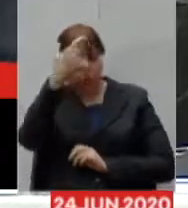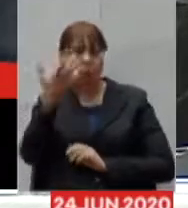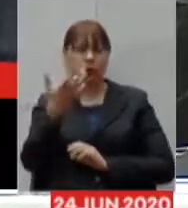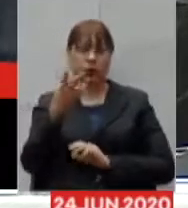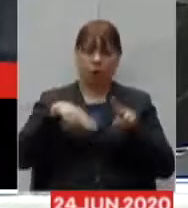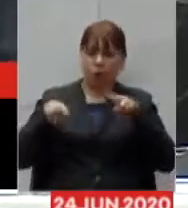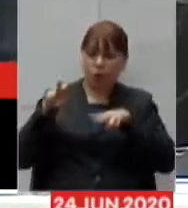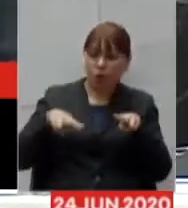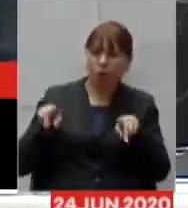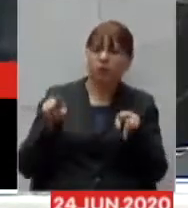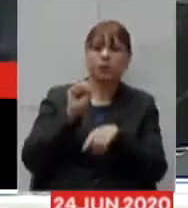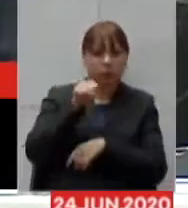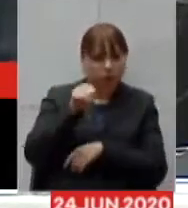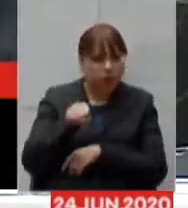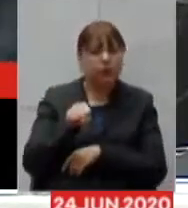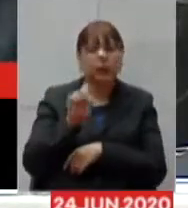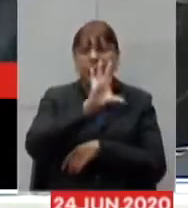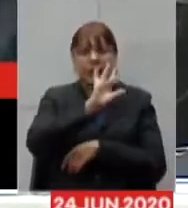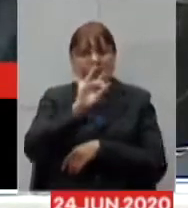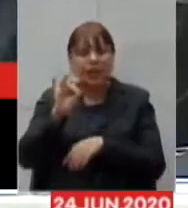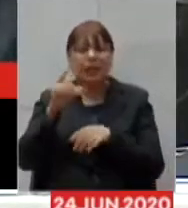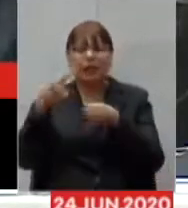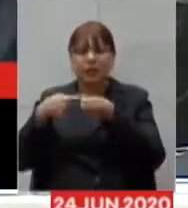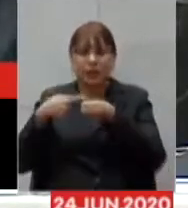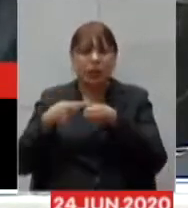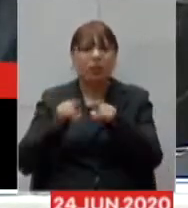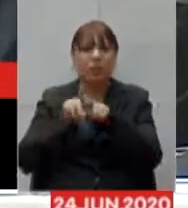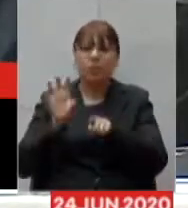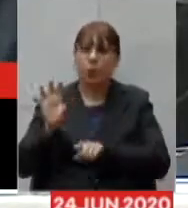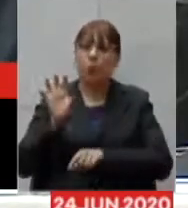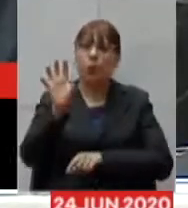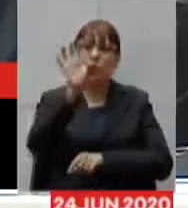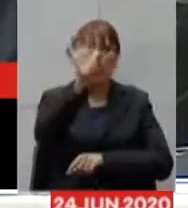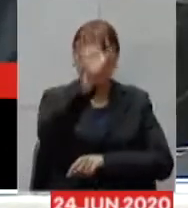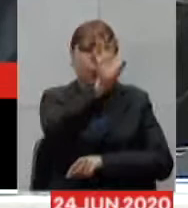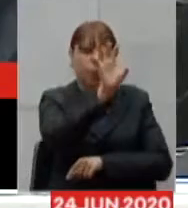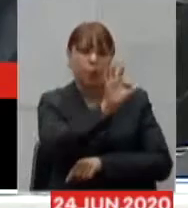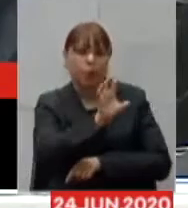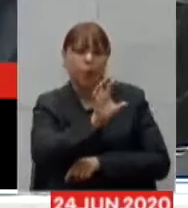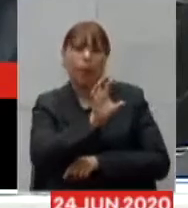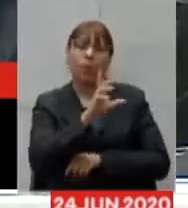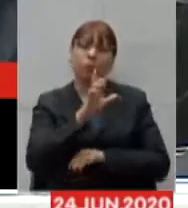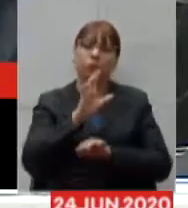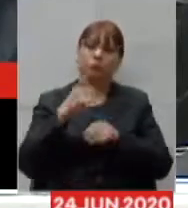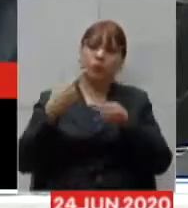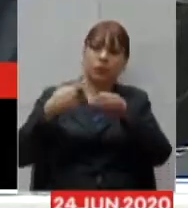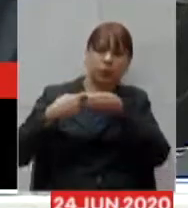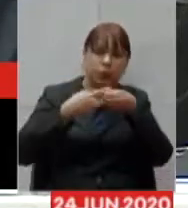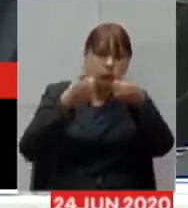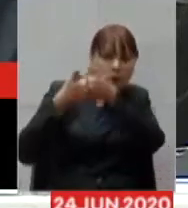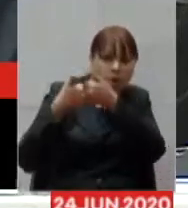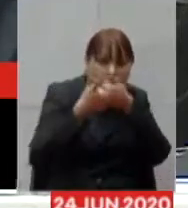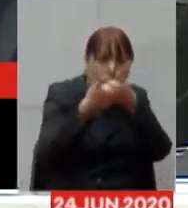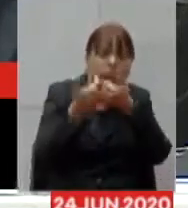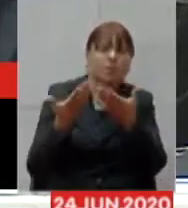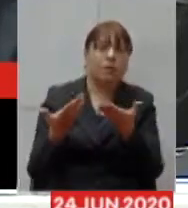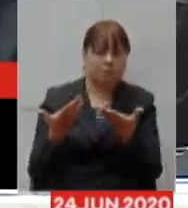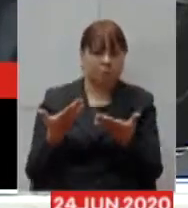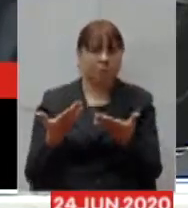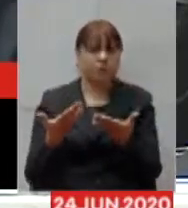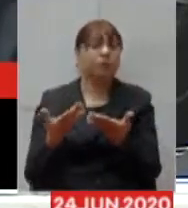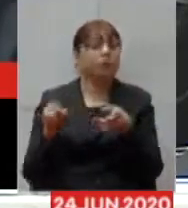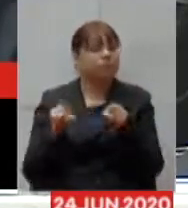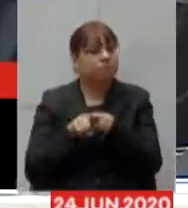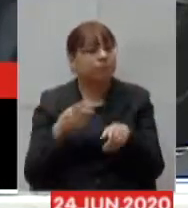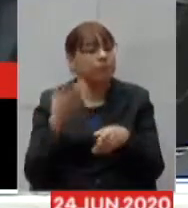epidemiológico de cada região ele permitiu que algumas regiões avançassem um pouco e depois retornassem também